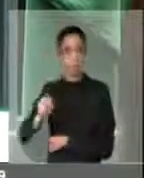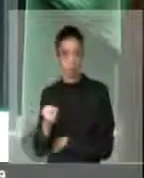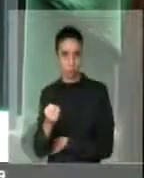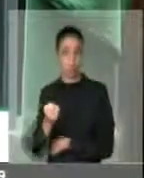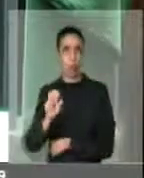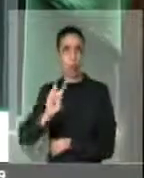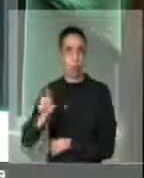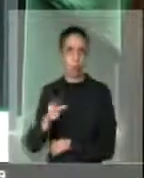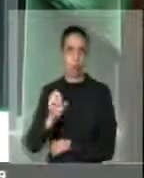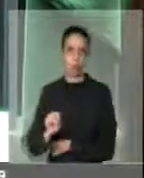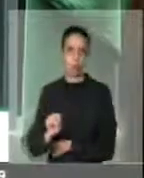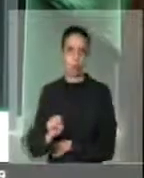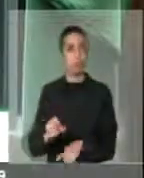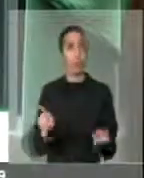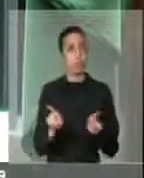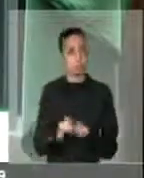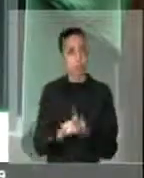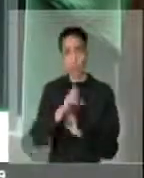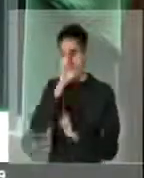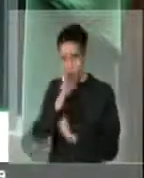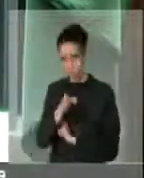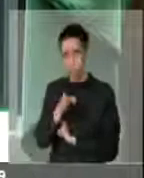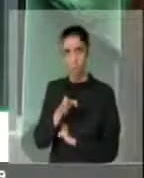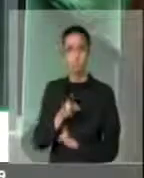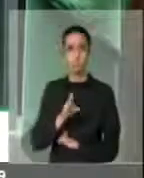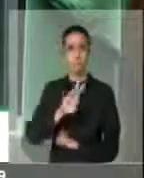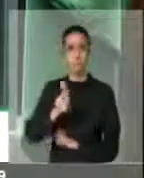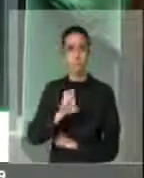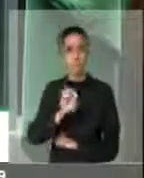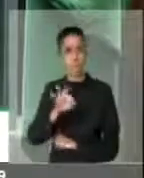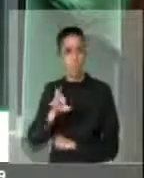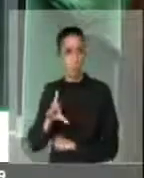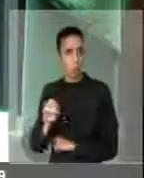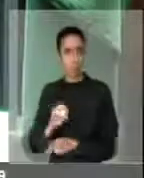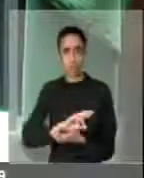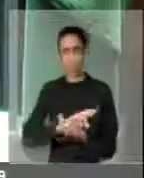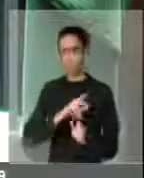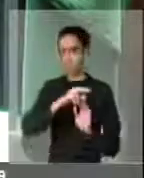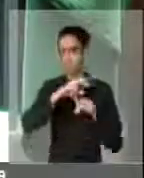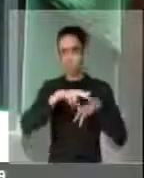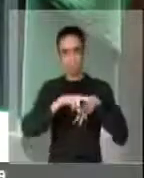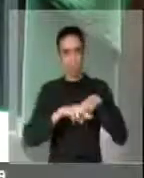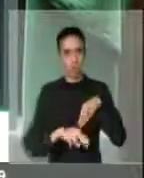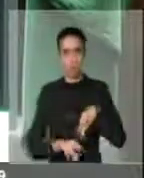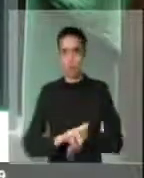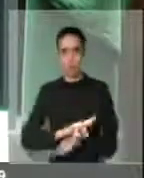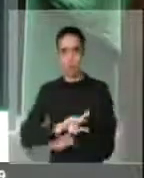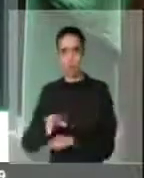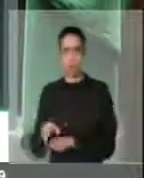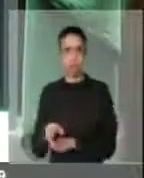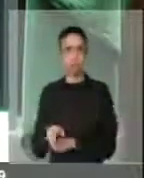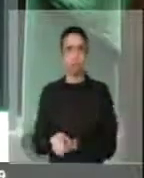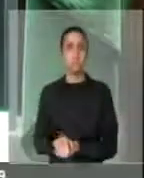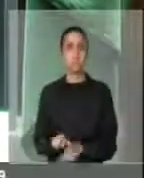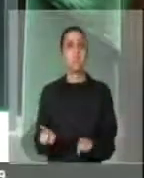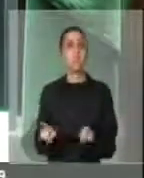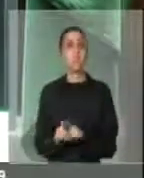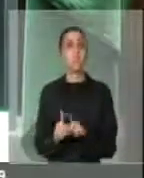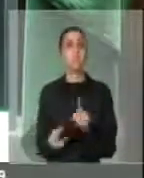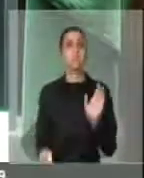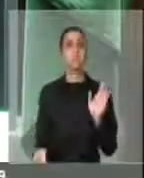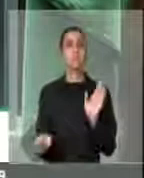também aos heterossexuais e cisgêneros, pela inclusão apenas da expressão